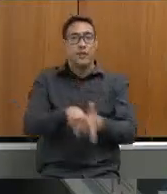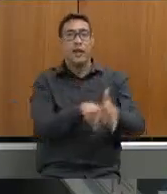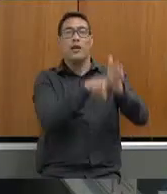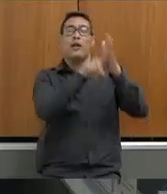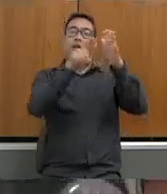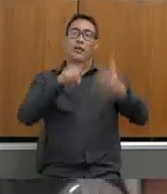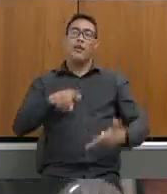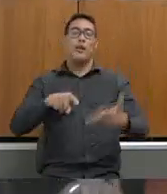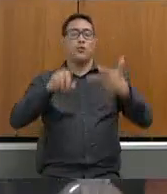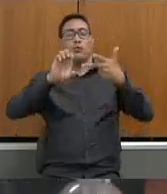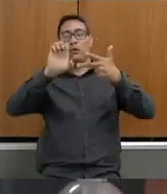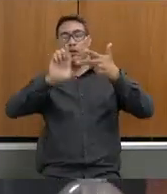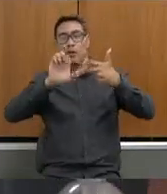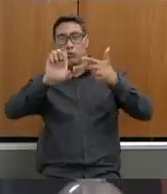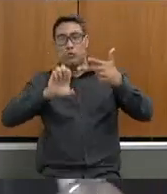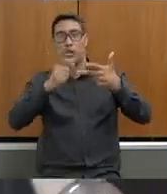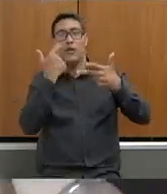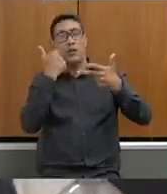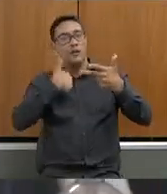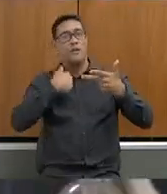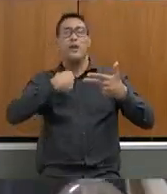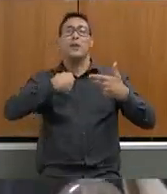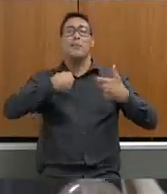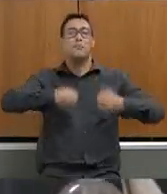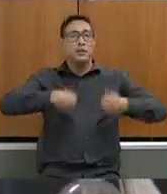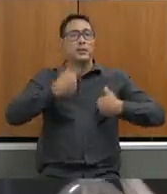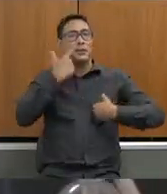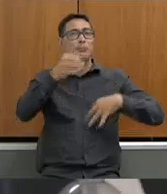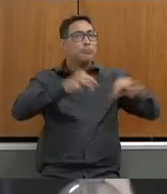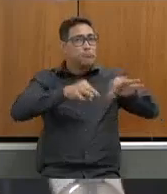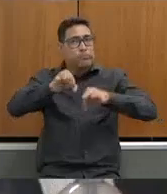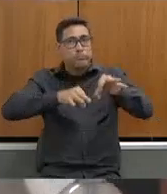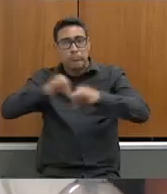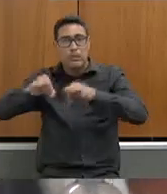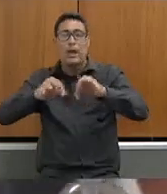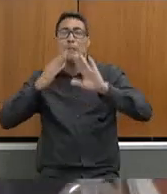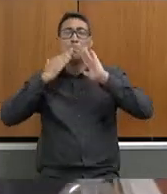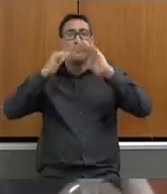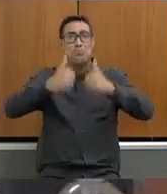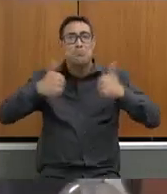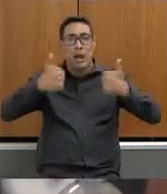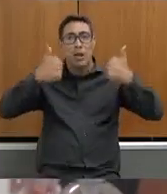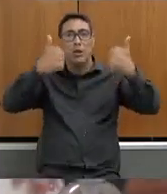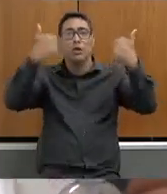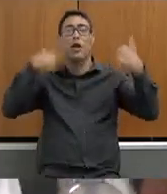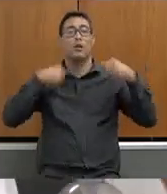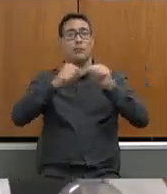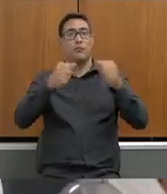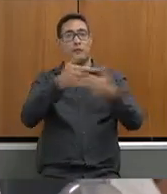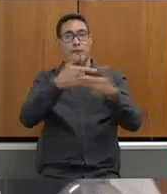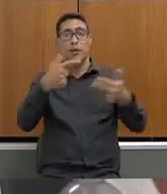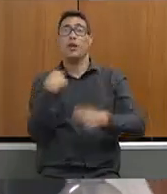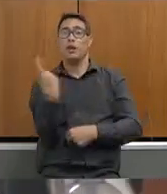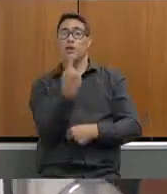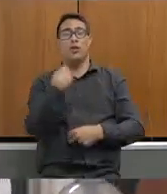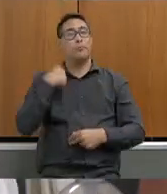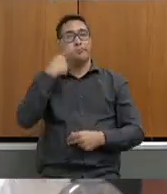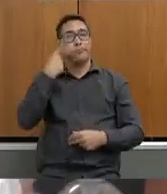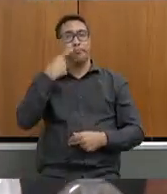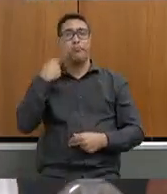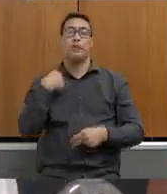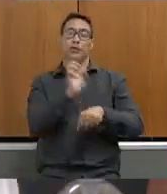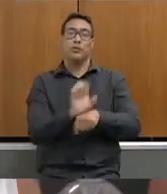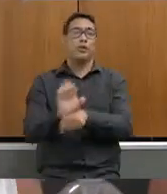prestação de contas verificar o que ainda precisa ser feito o que não foi feito melhorar o que está sendo feito e nós deputados estaduais